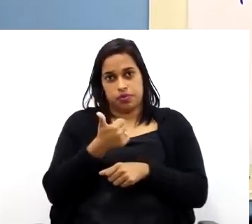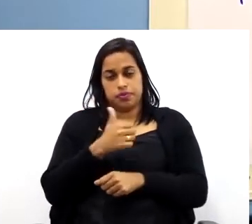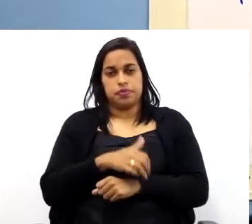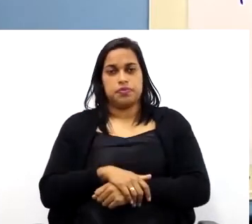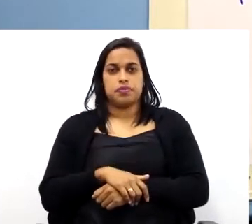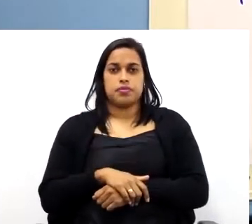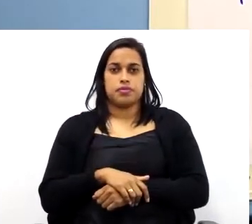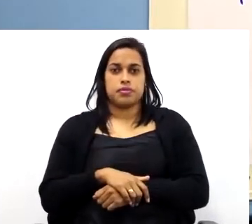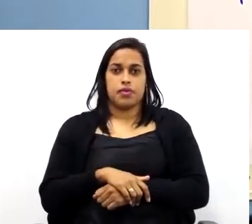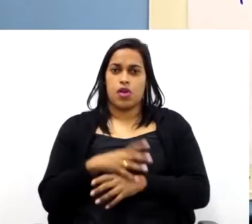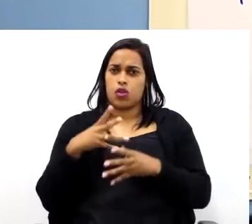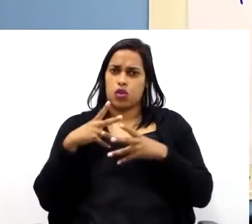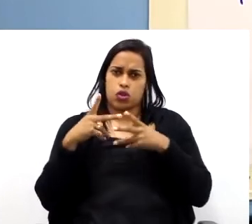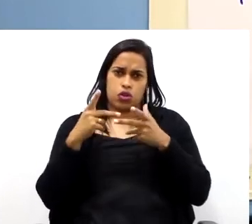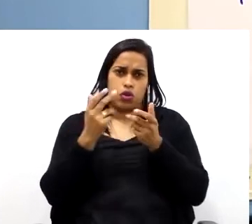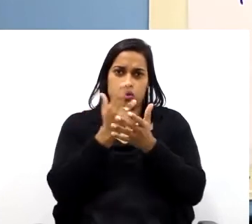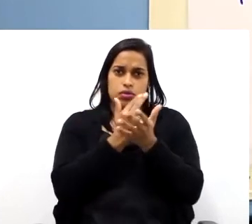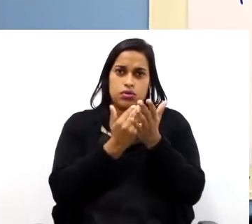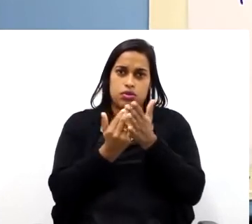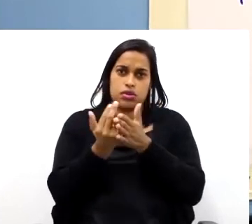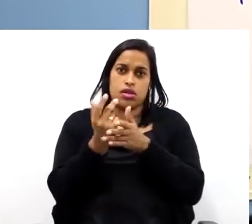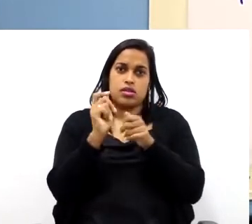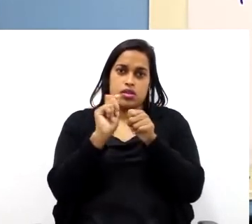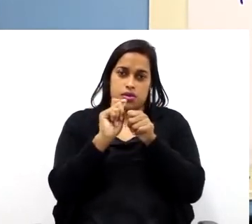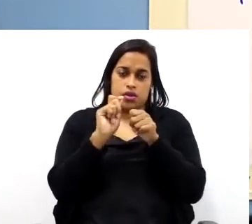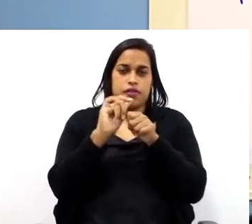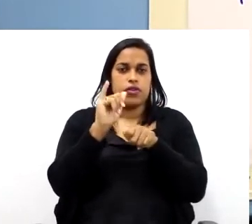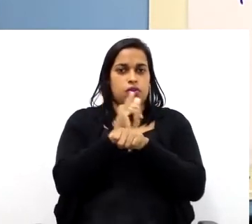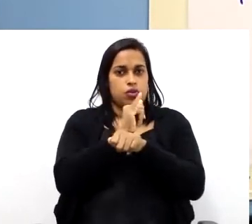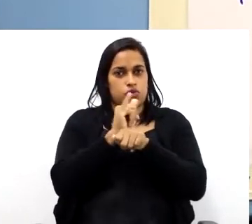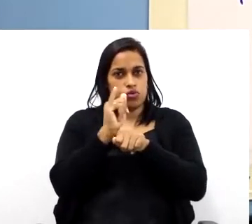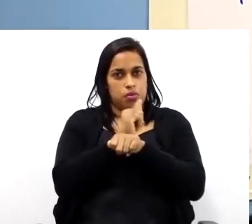Mas todo o desenho mongeano, ele é feito com instrumentos, tá?